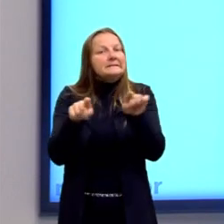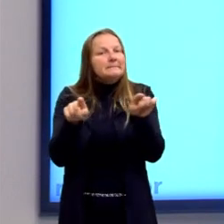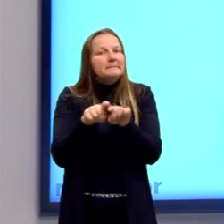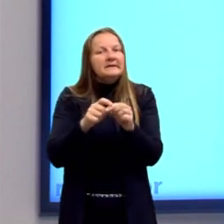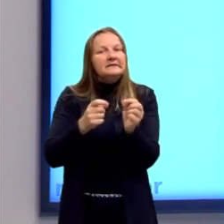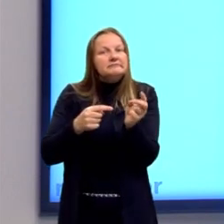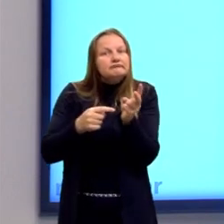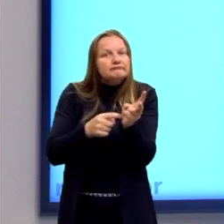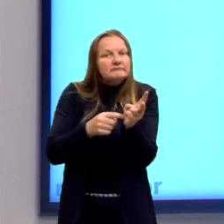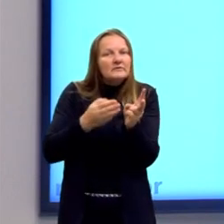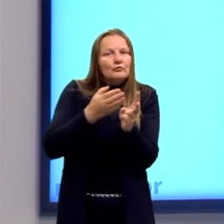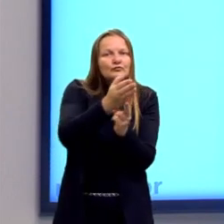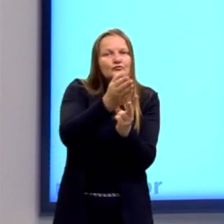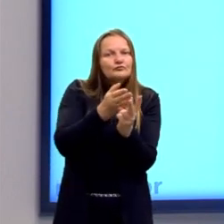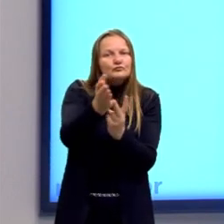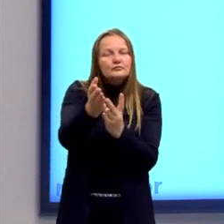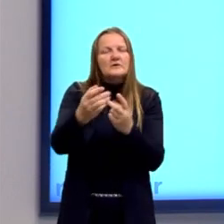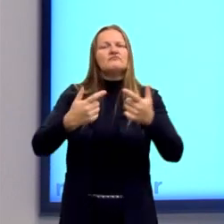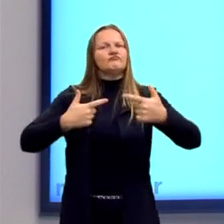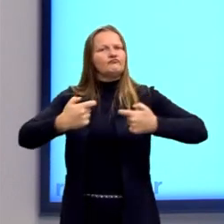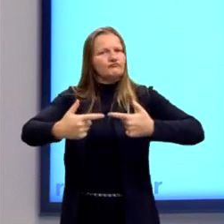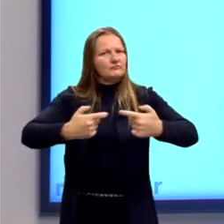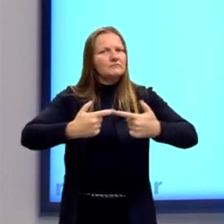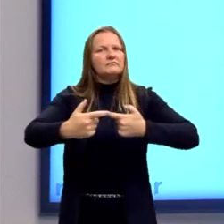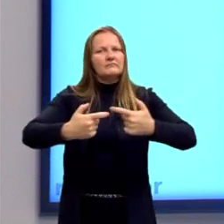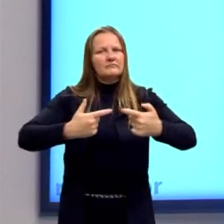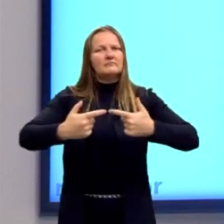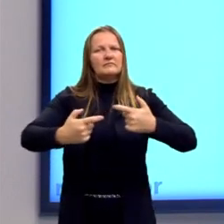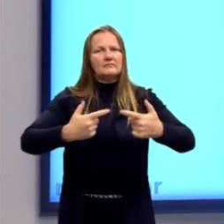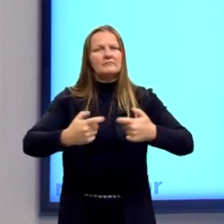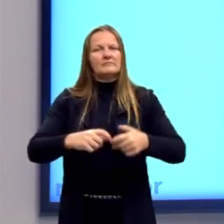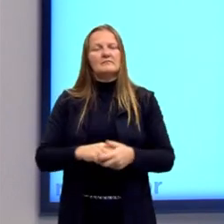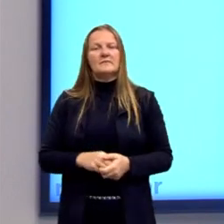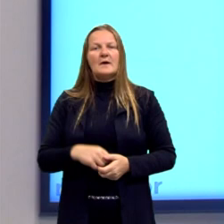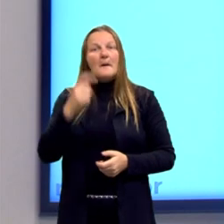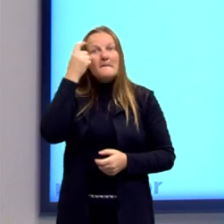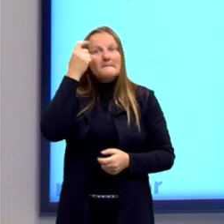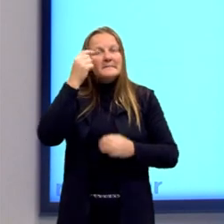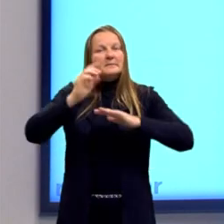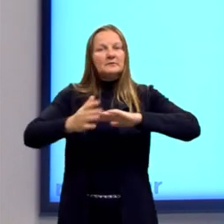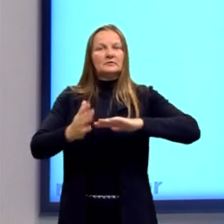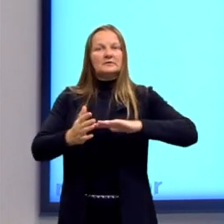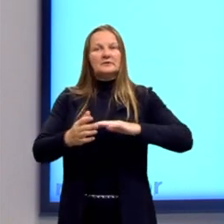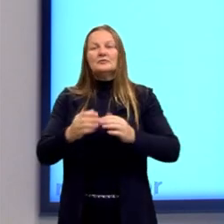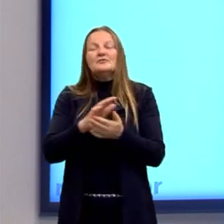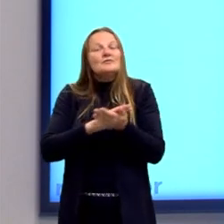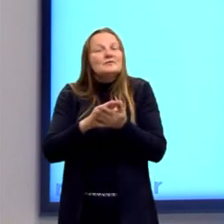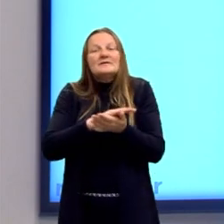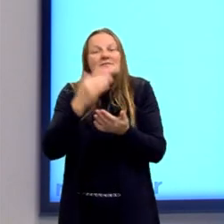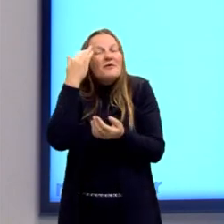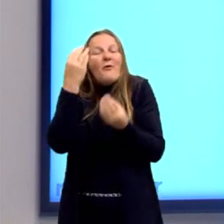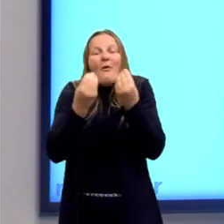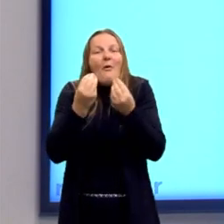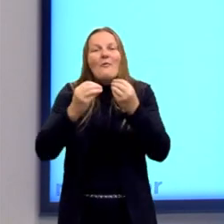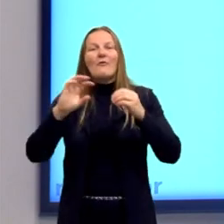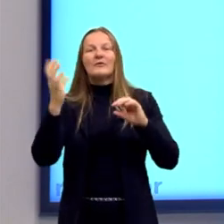principalmente a questão das guerras, é algo que o pensamento moderno não soube como resolver.